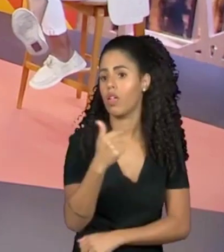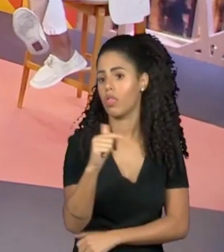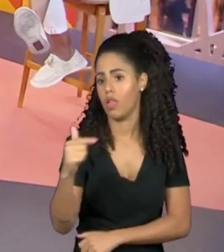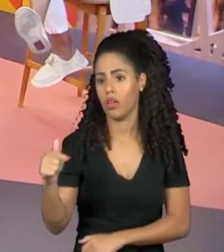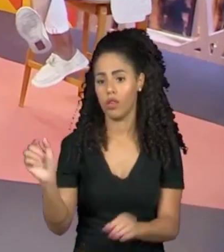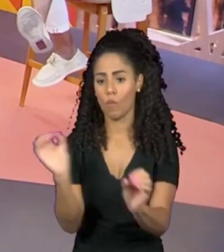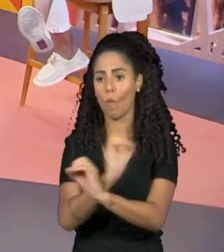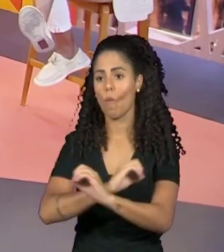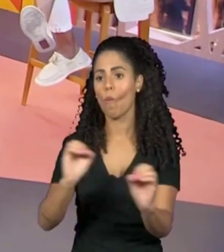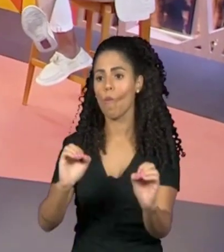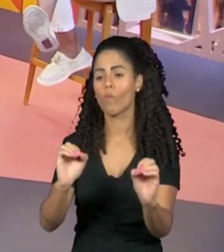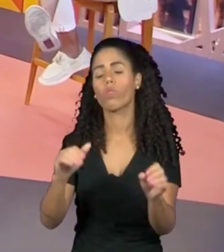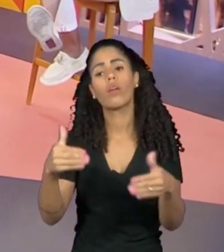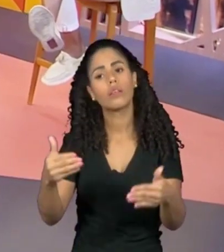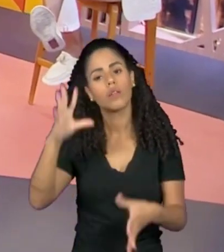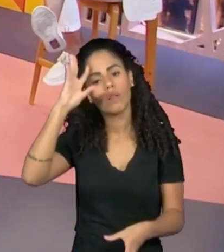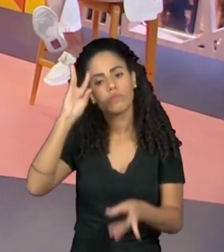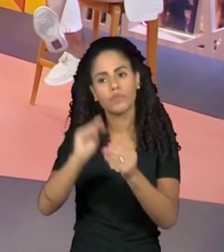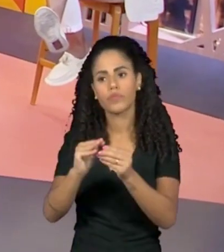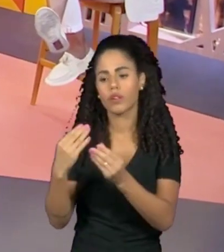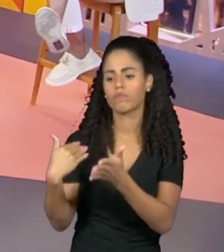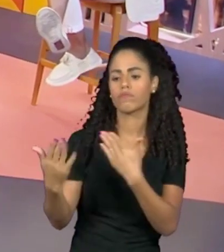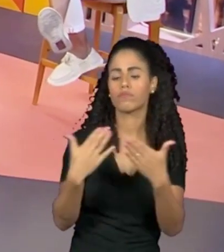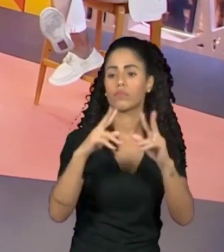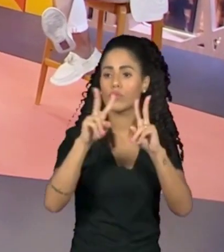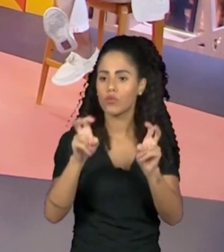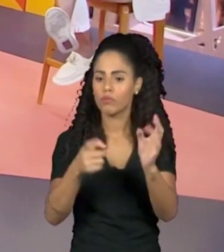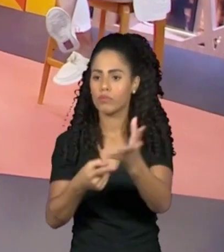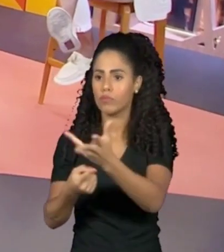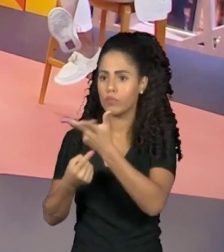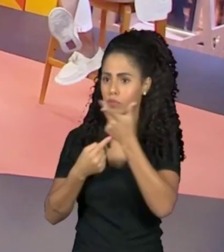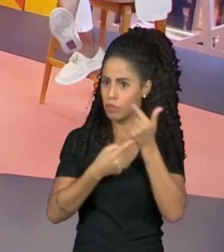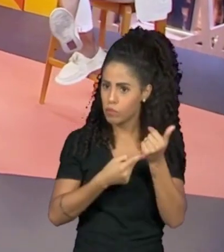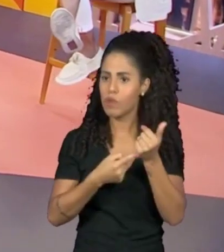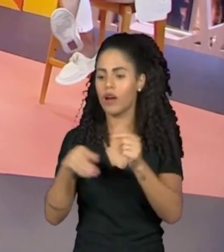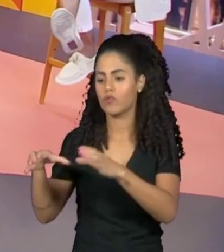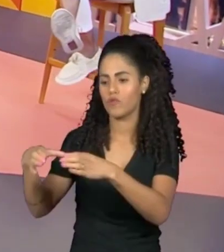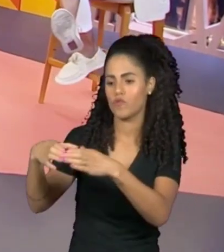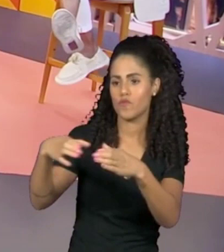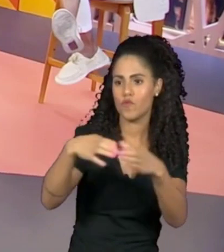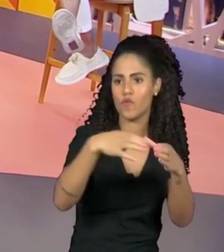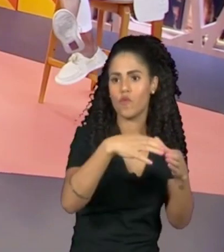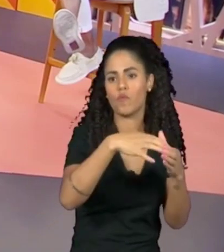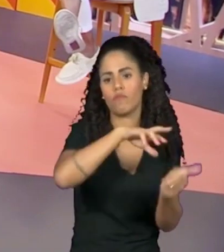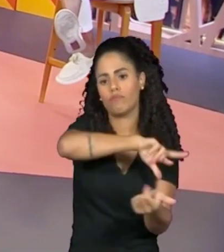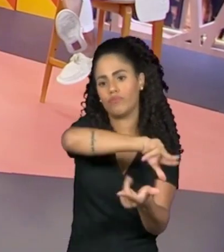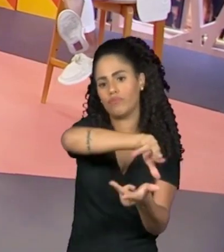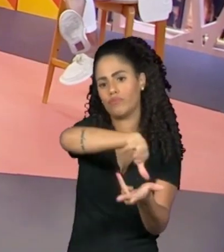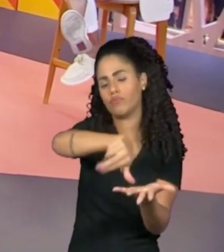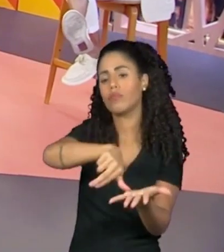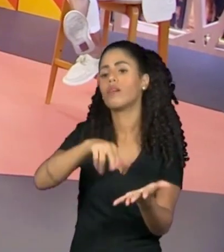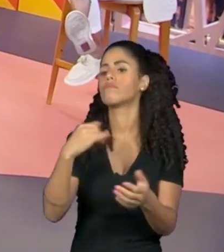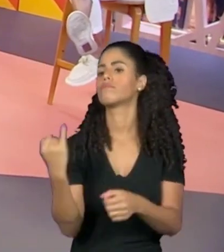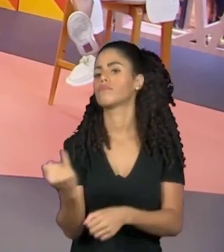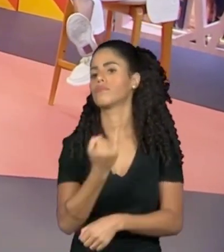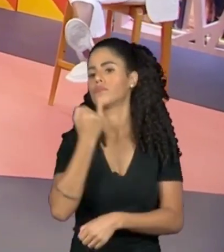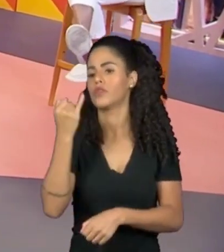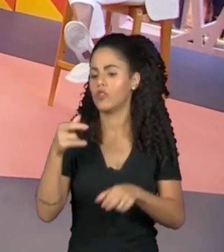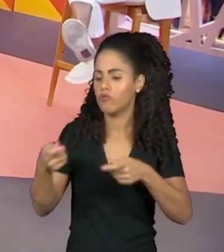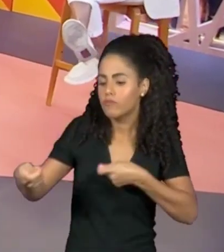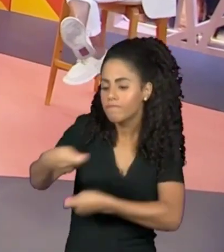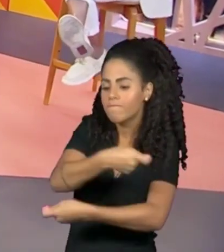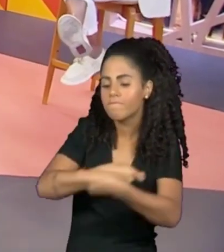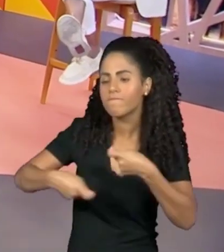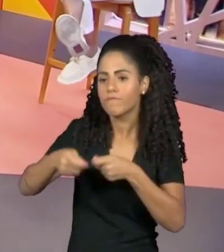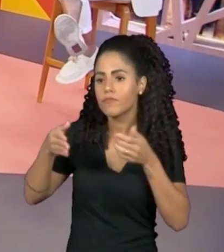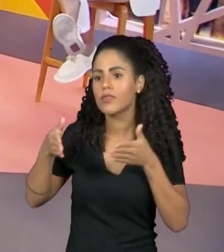então, é interessante entender que o debate sobre artes visuais e arte contemporânea hoje no Brasil, ele é um debate econômico, ele é um